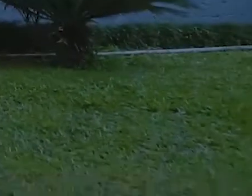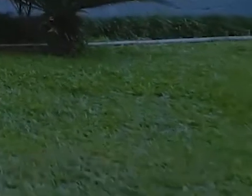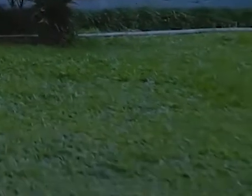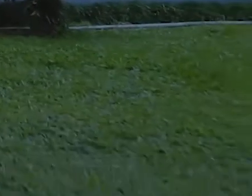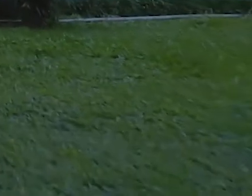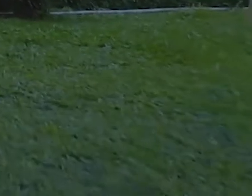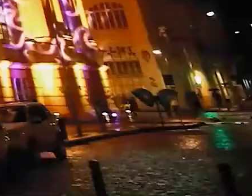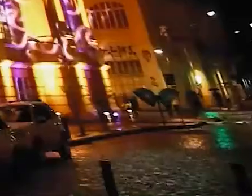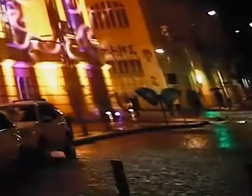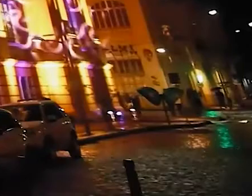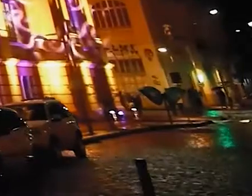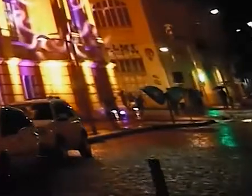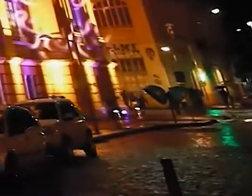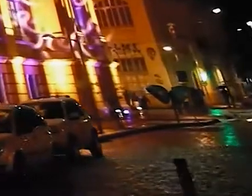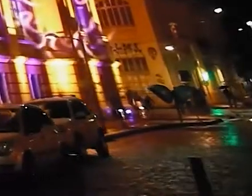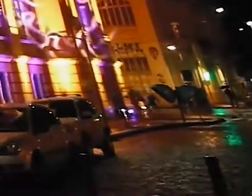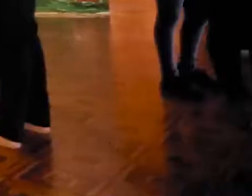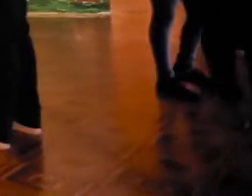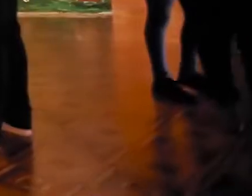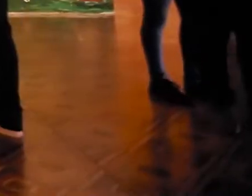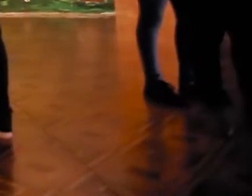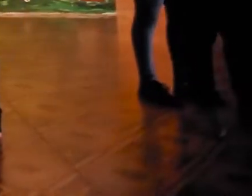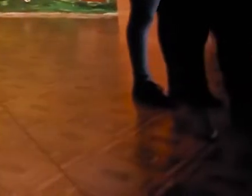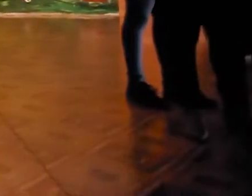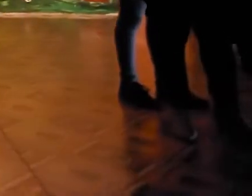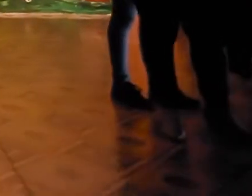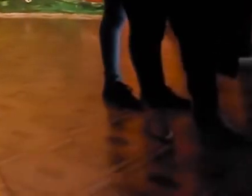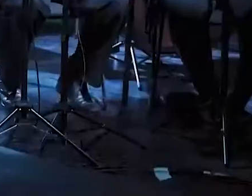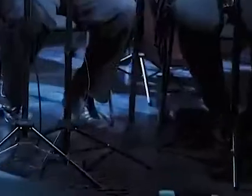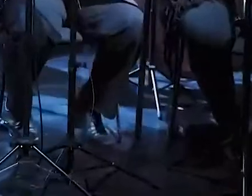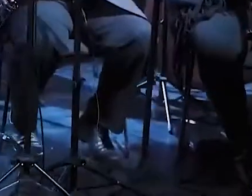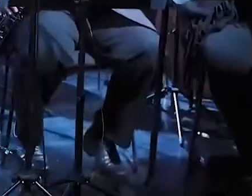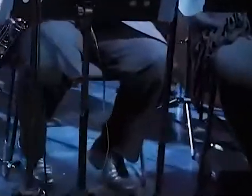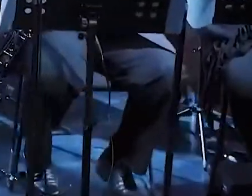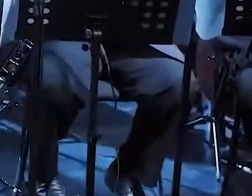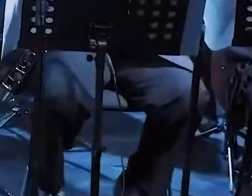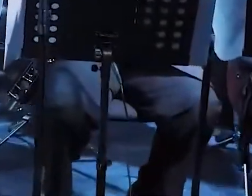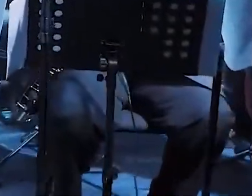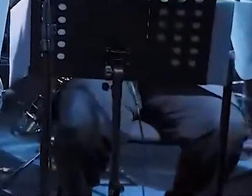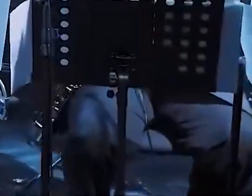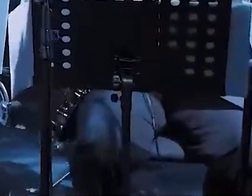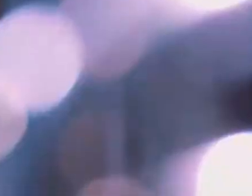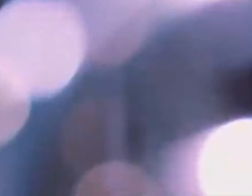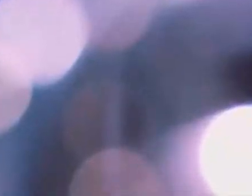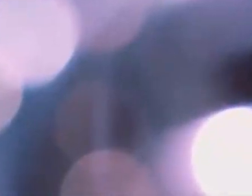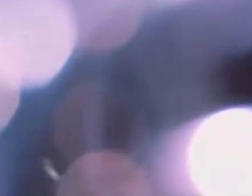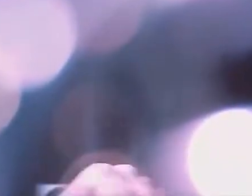A Sulgas acredita que a cultura tem o poder de transformar.